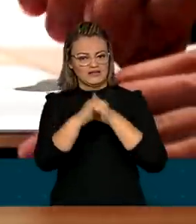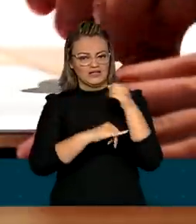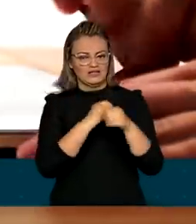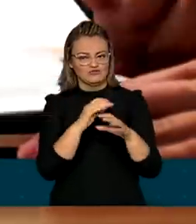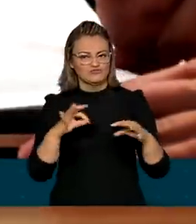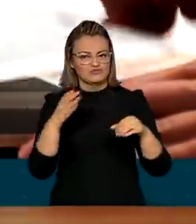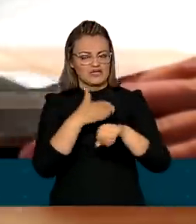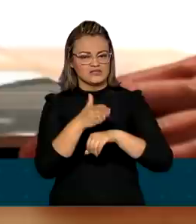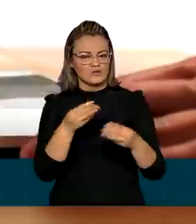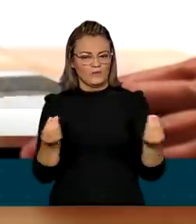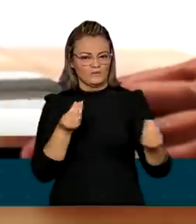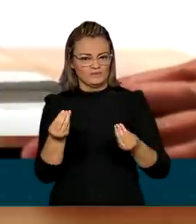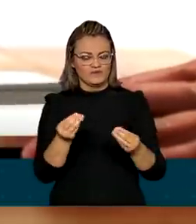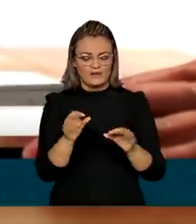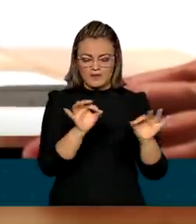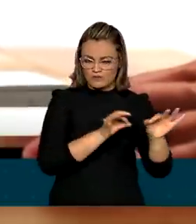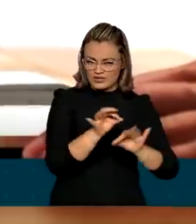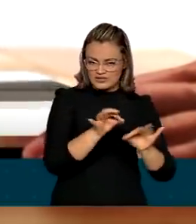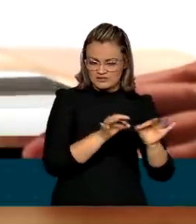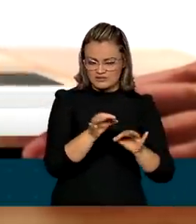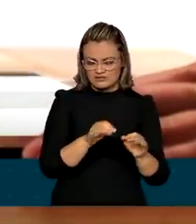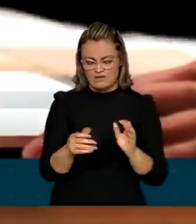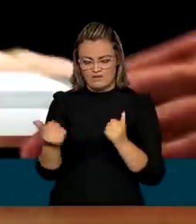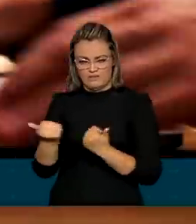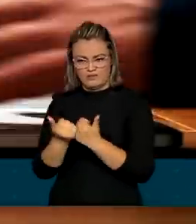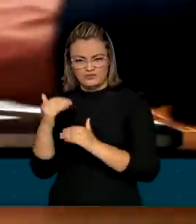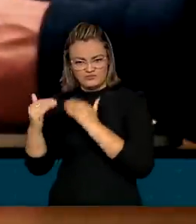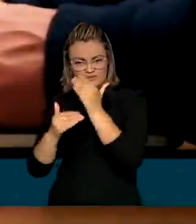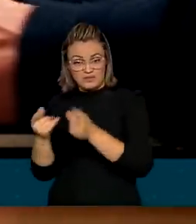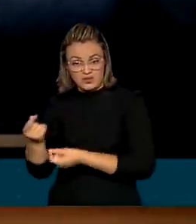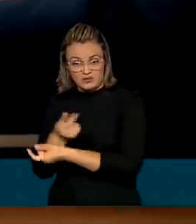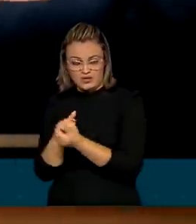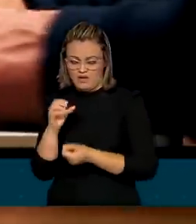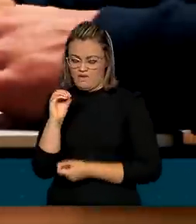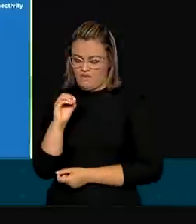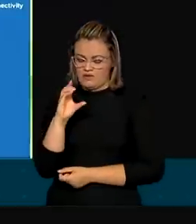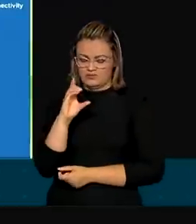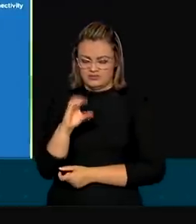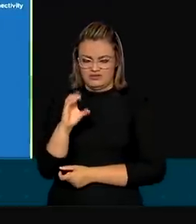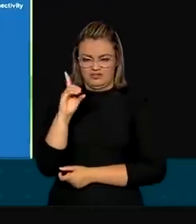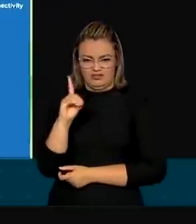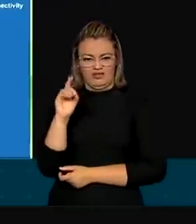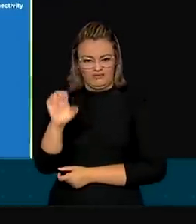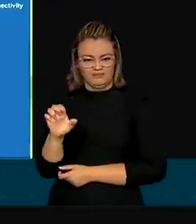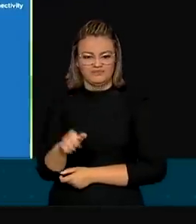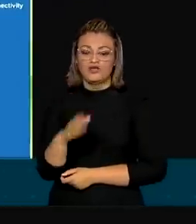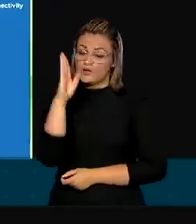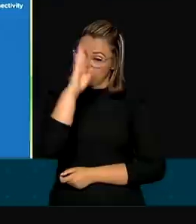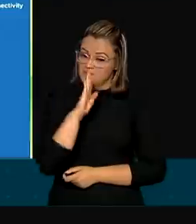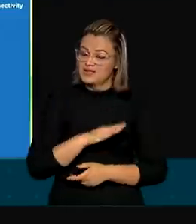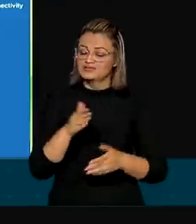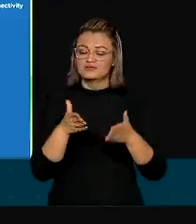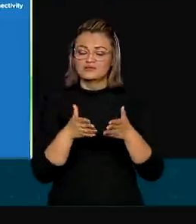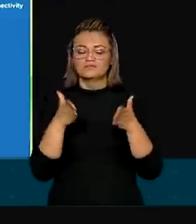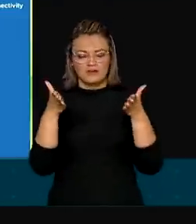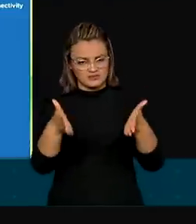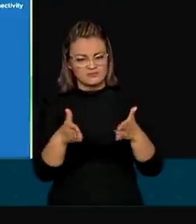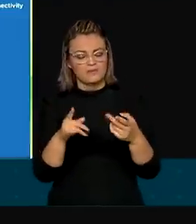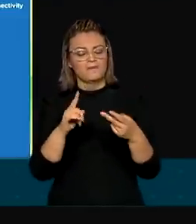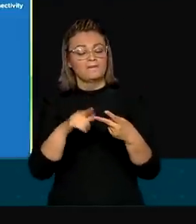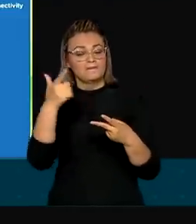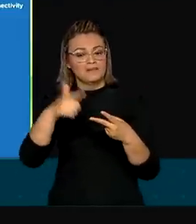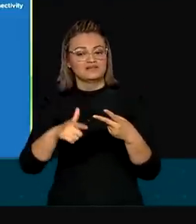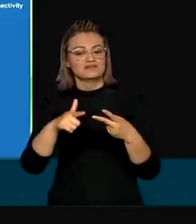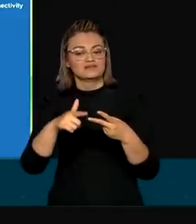da Organização para Cooperação e Desenvolvimento Econômico, a OCDE. Além do Brasil, também participaram